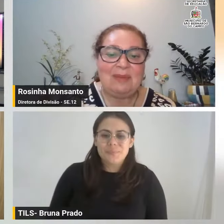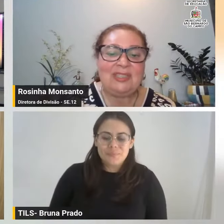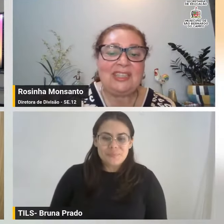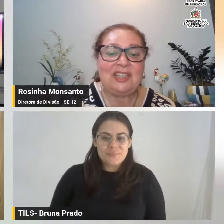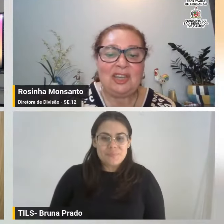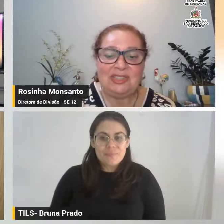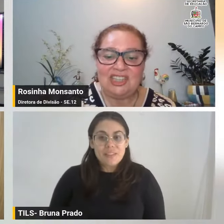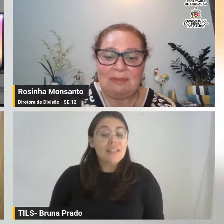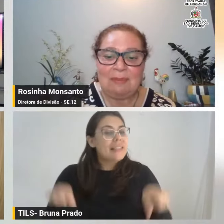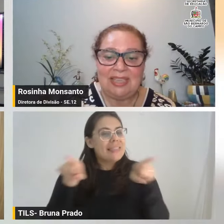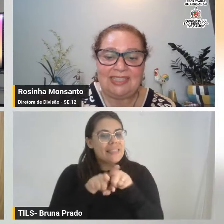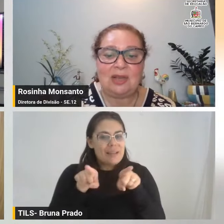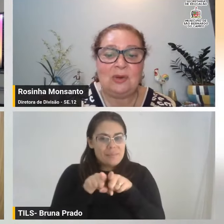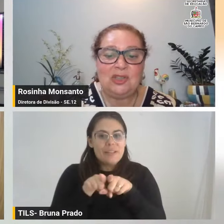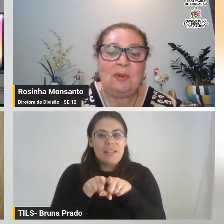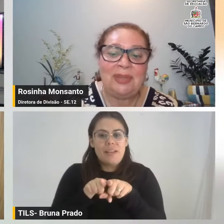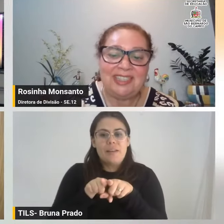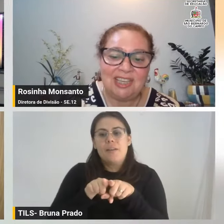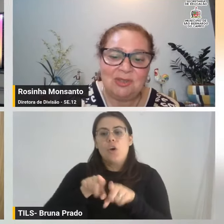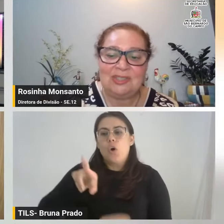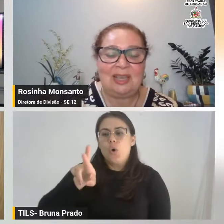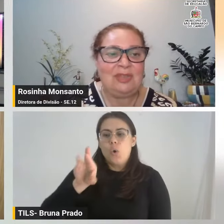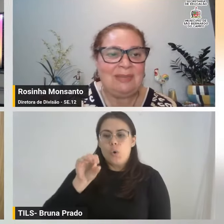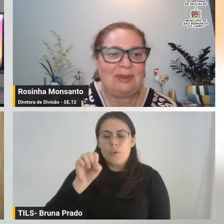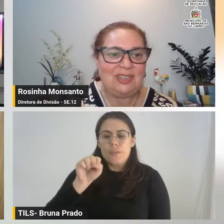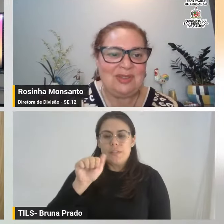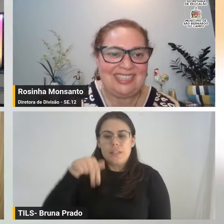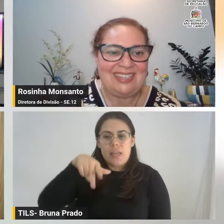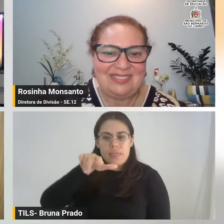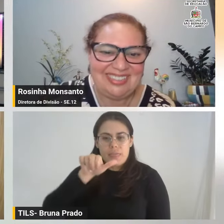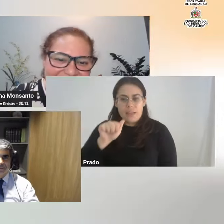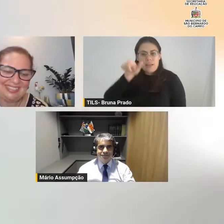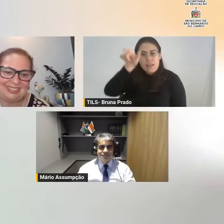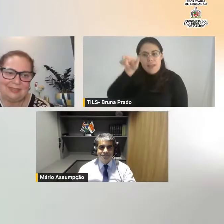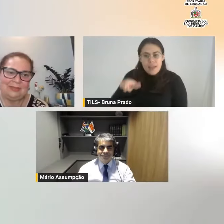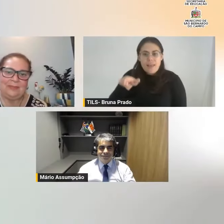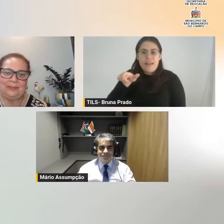também temos a senhora Rosângela Babins, que hoje como presidente do Conselho Municipal de Educação.